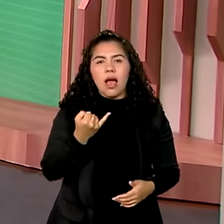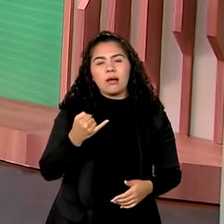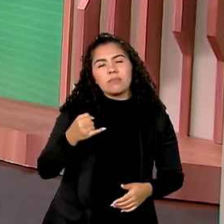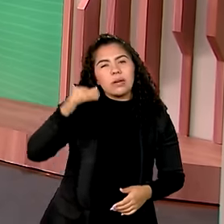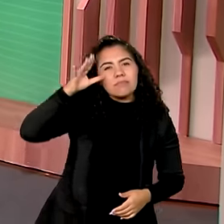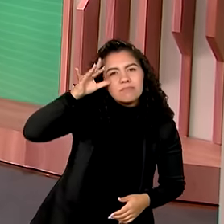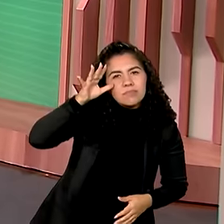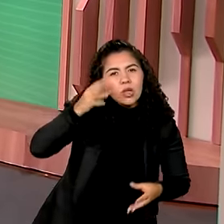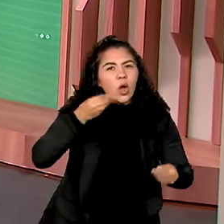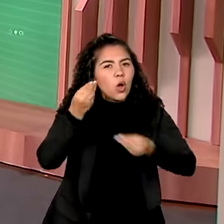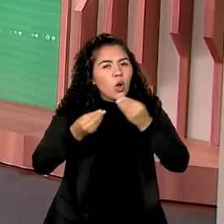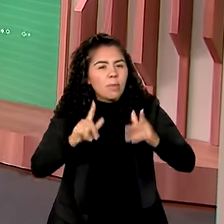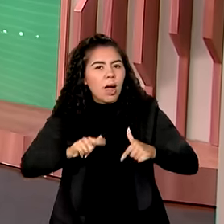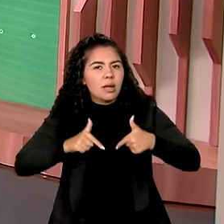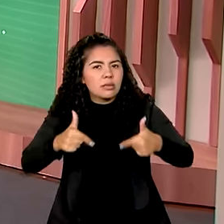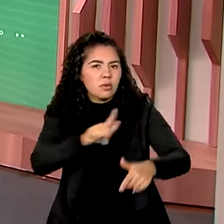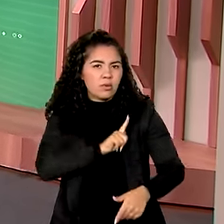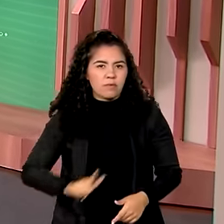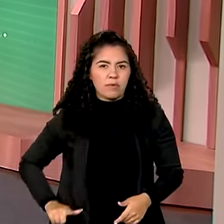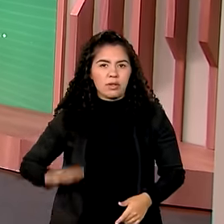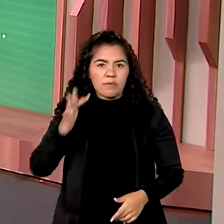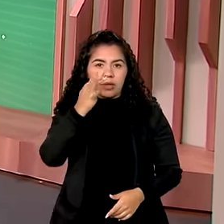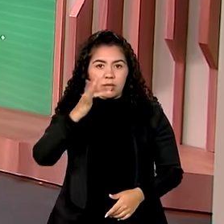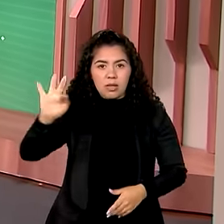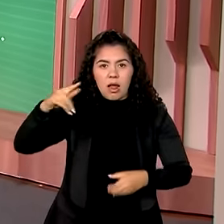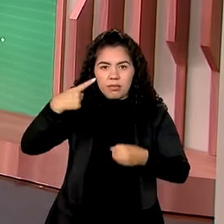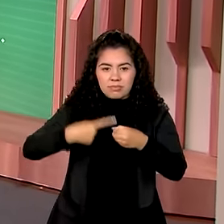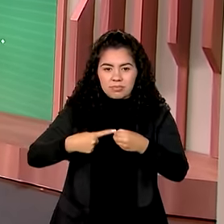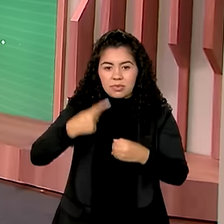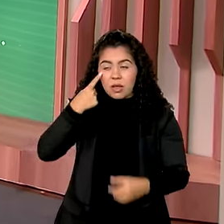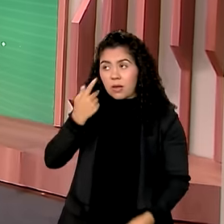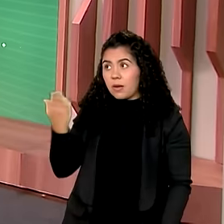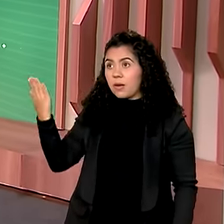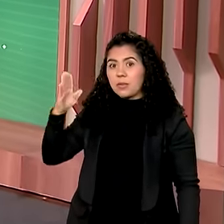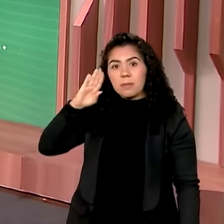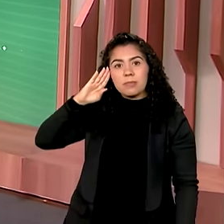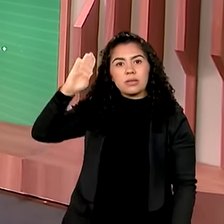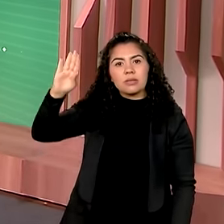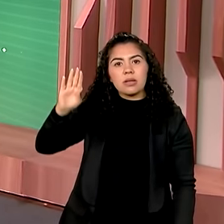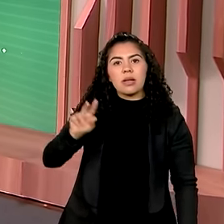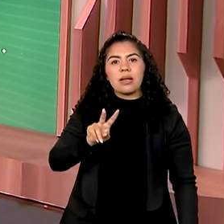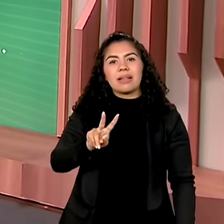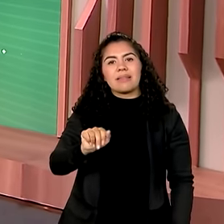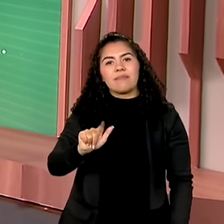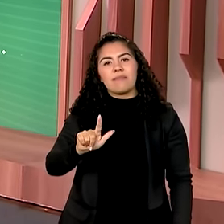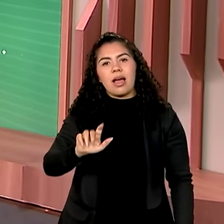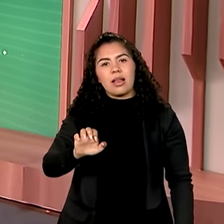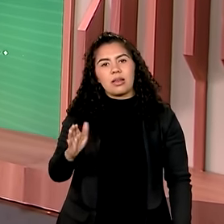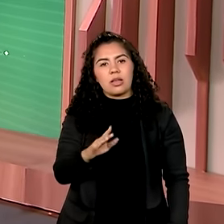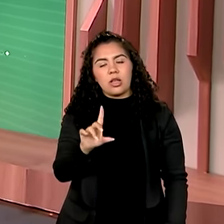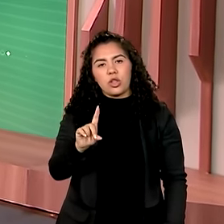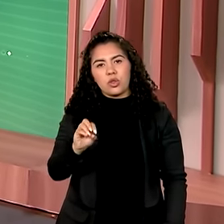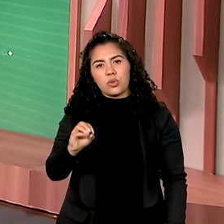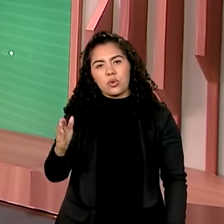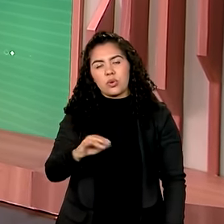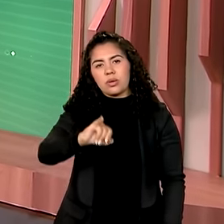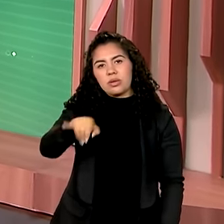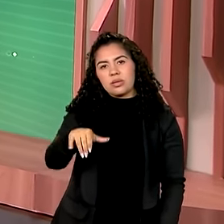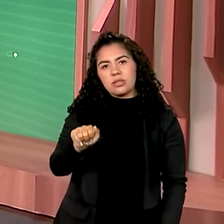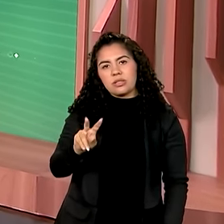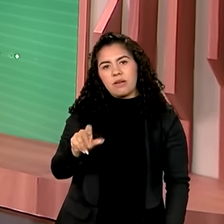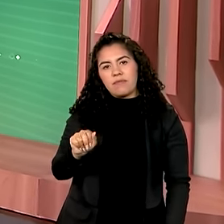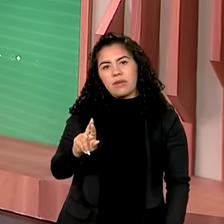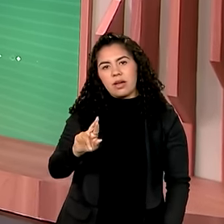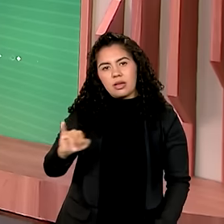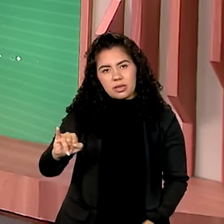das ações federais em Ariquemes, ela que é a principal cidade do Vale do Javari, em Rondônia. Vamos conferir na plataforma